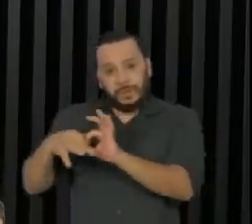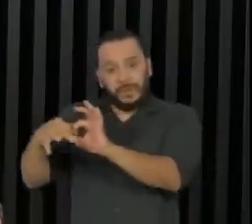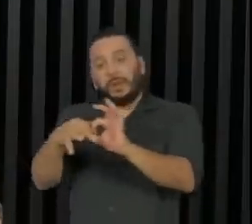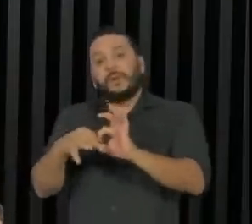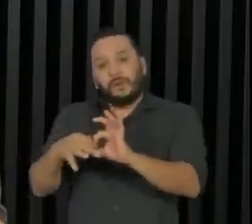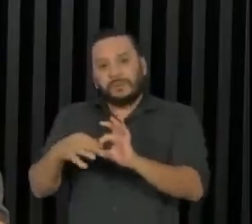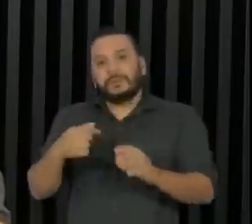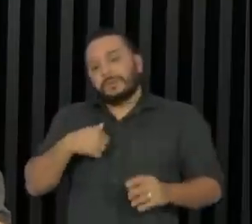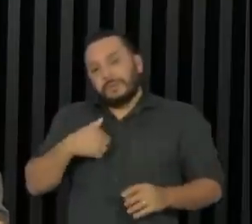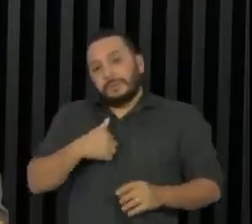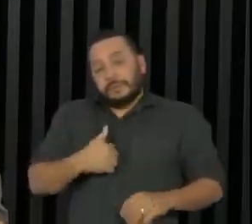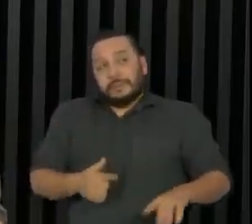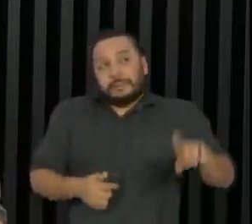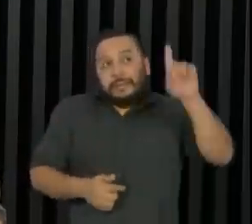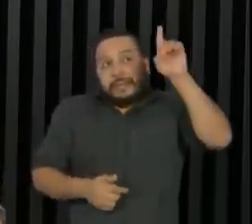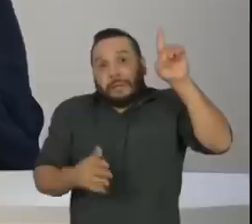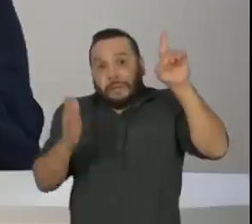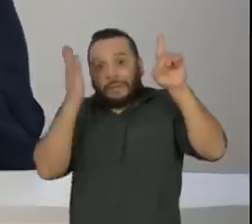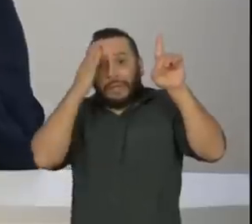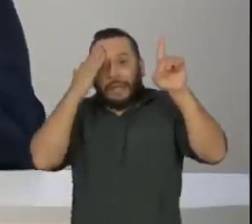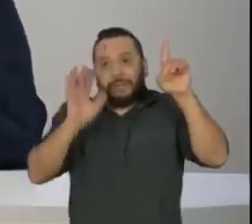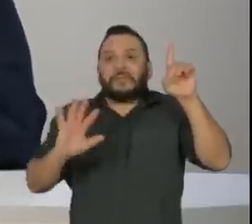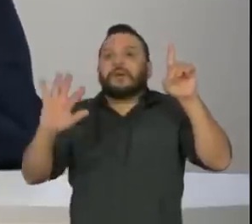Deus sabe, ironicamente, o que poderia ter acontecido se eles fossem unidos.